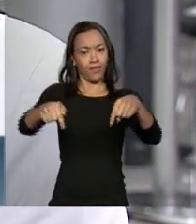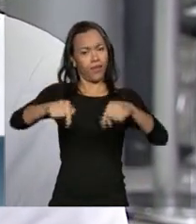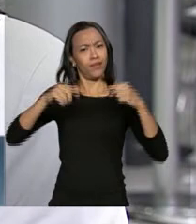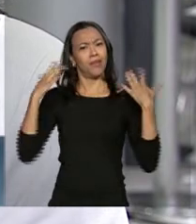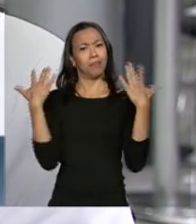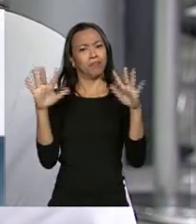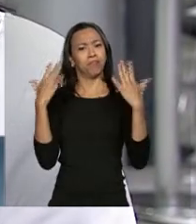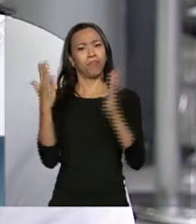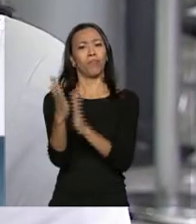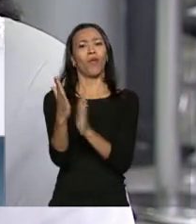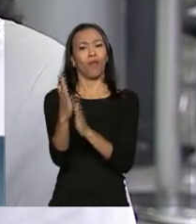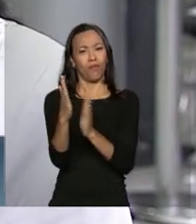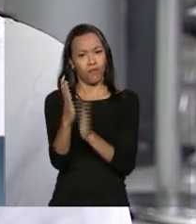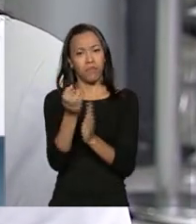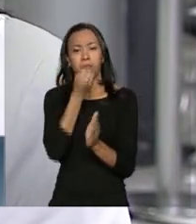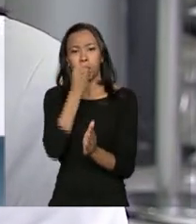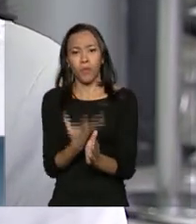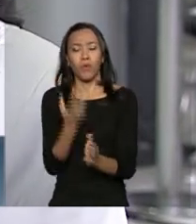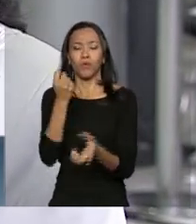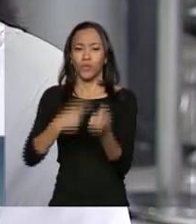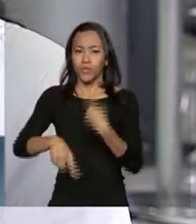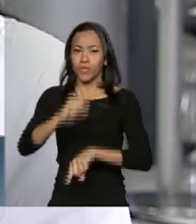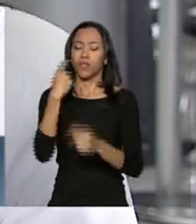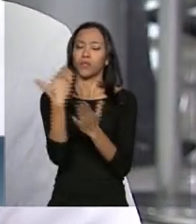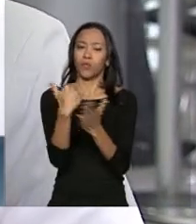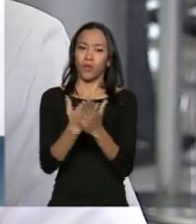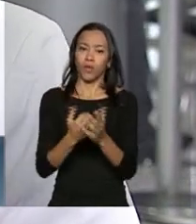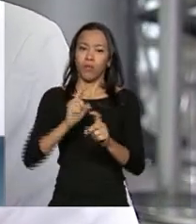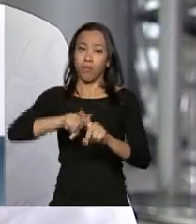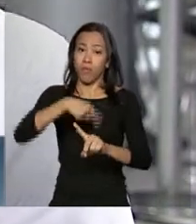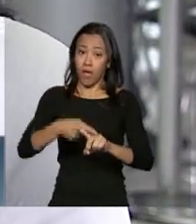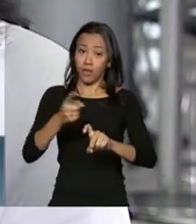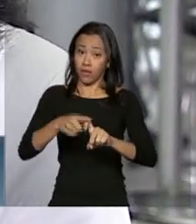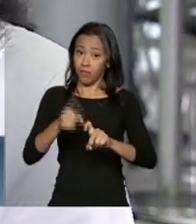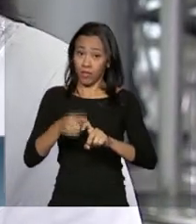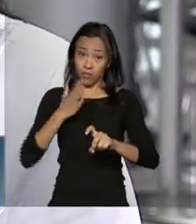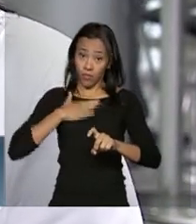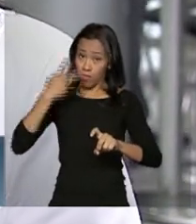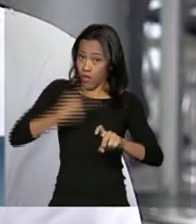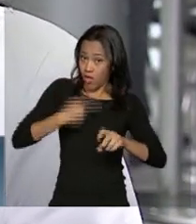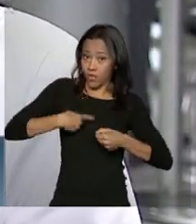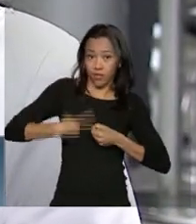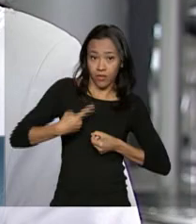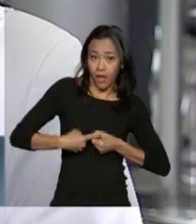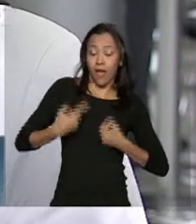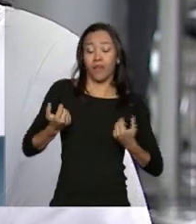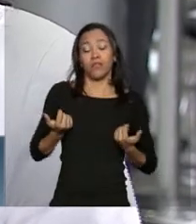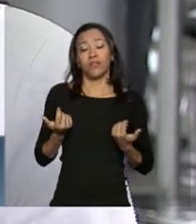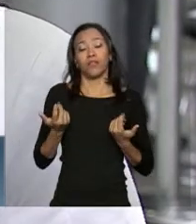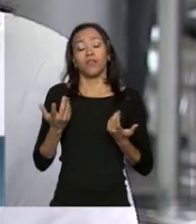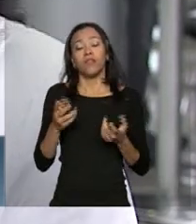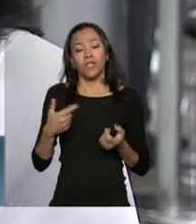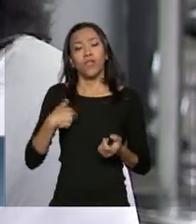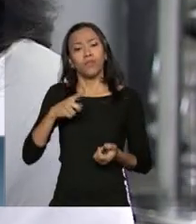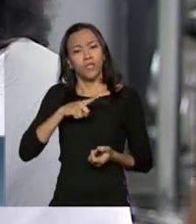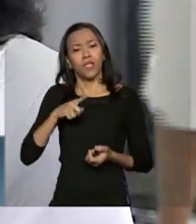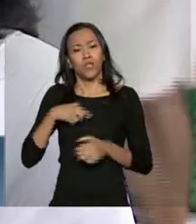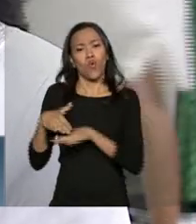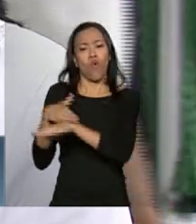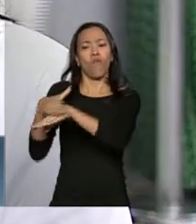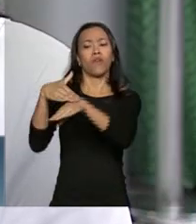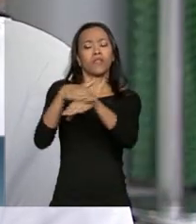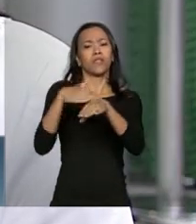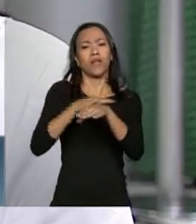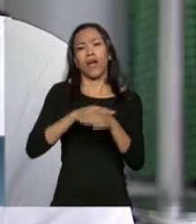e a aprovação do programa por toda a população da minha região, da nossa cidade e eu tenho conversado com os